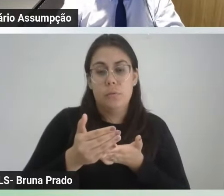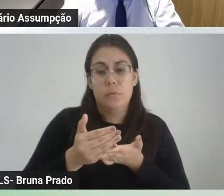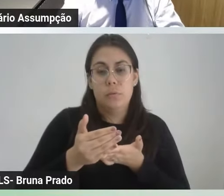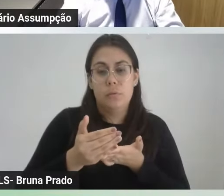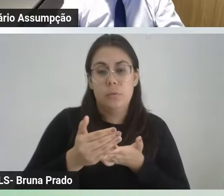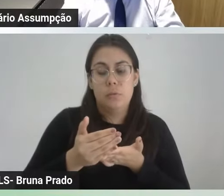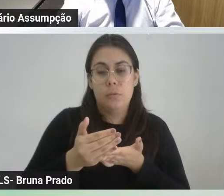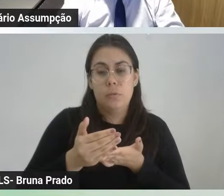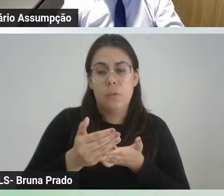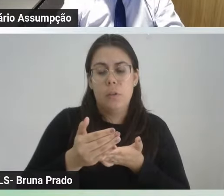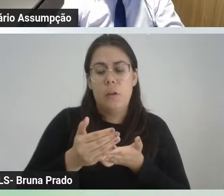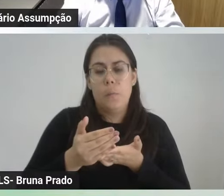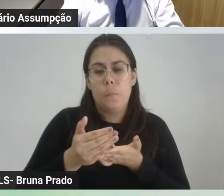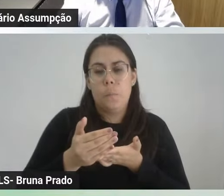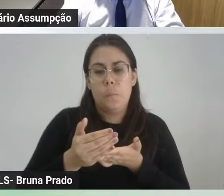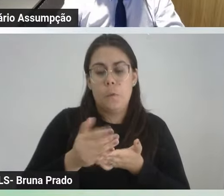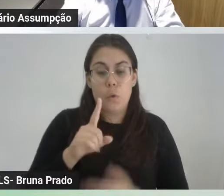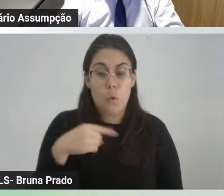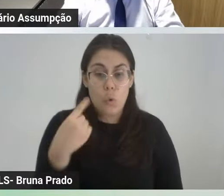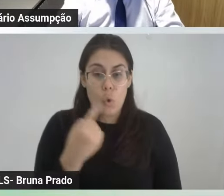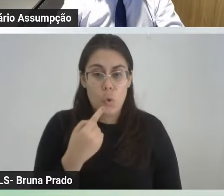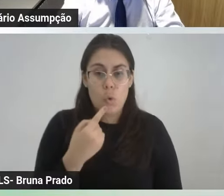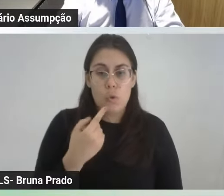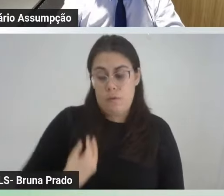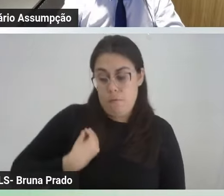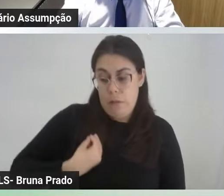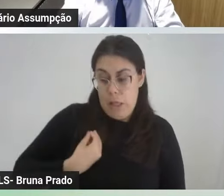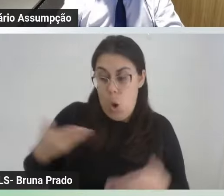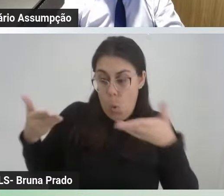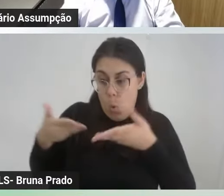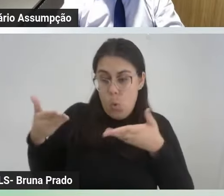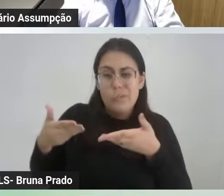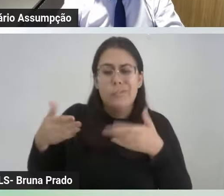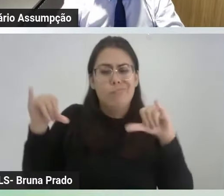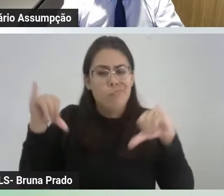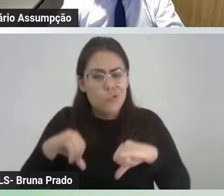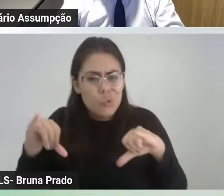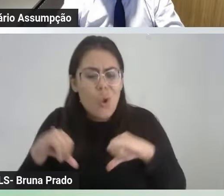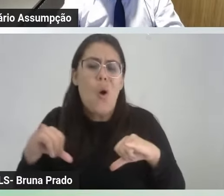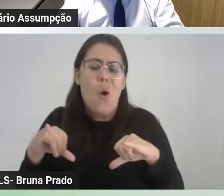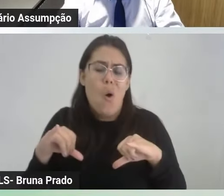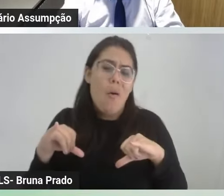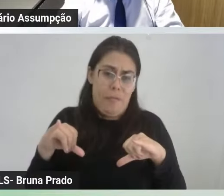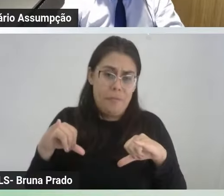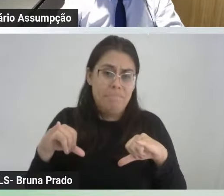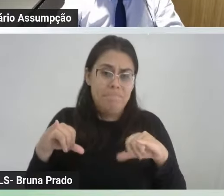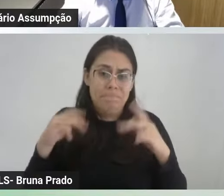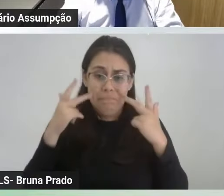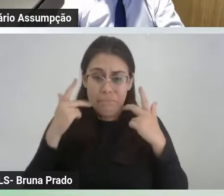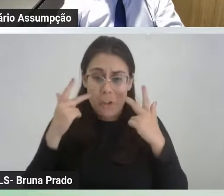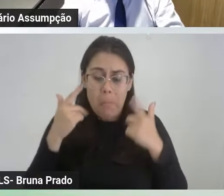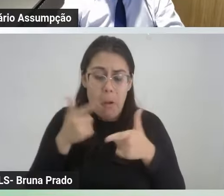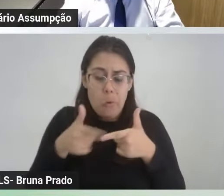tangível, que é essa que nós nos encontramos, que nós nos machucamos, chutamos a quina da